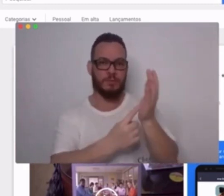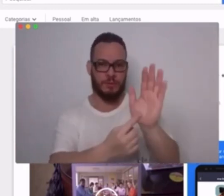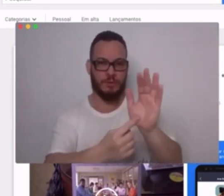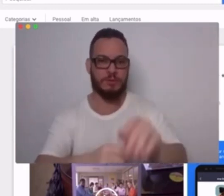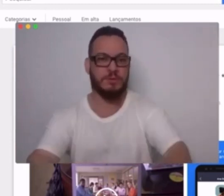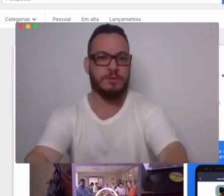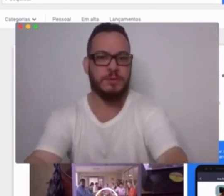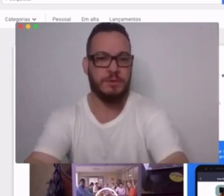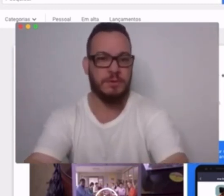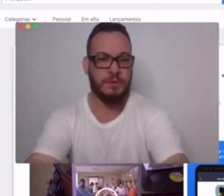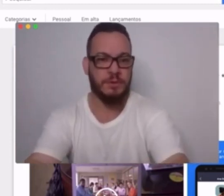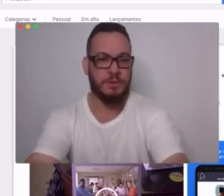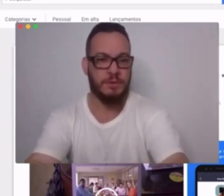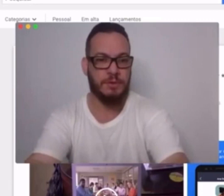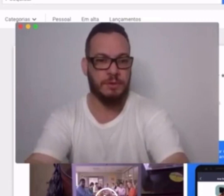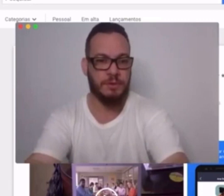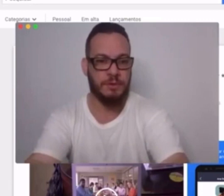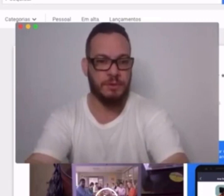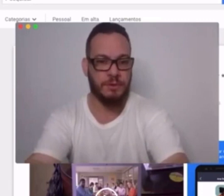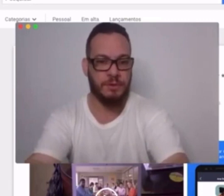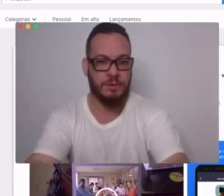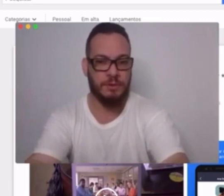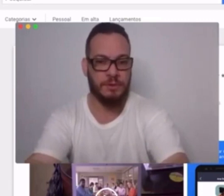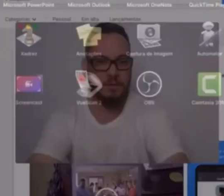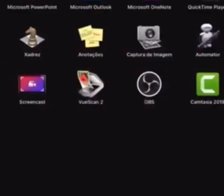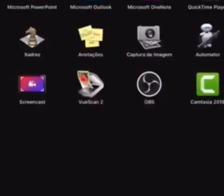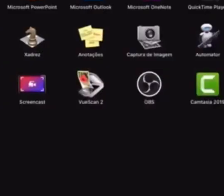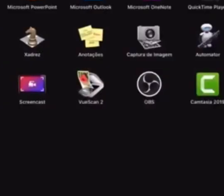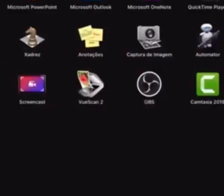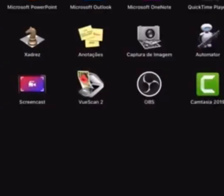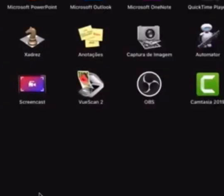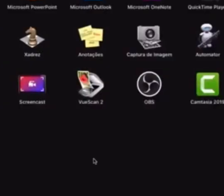também da sua internet. Vou mostrar para vocês como funciona.